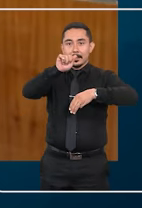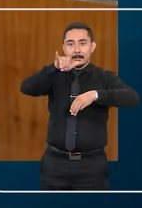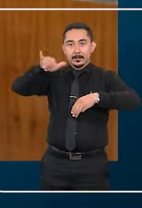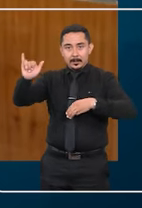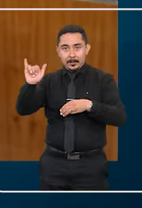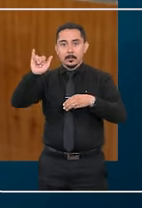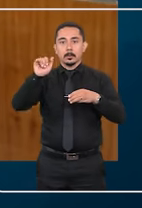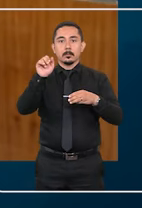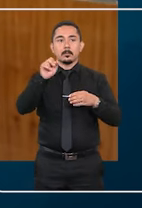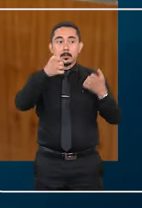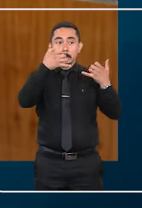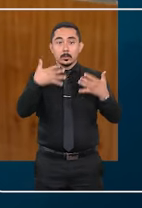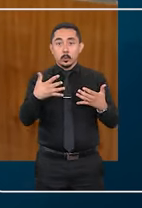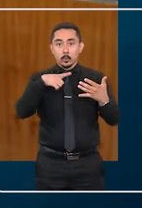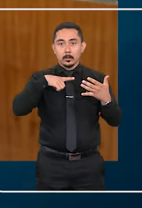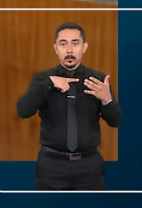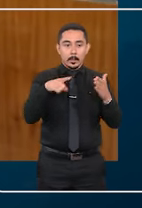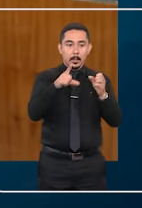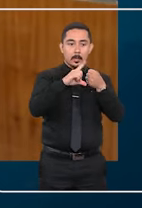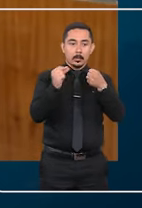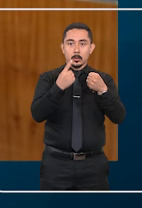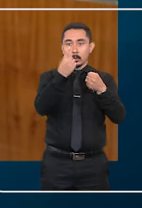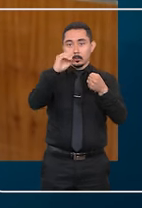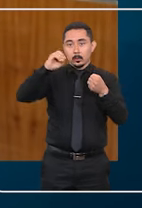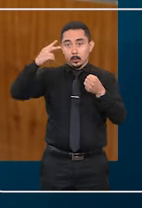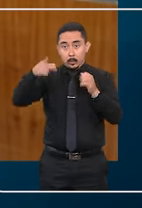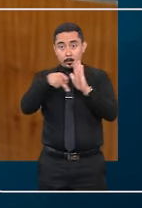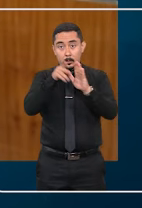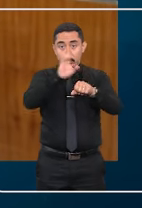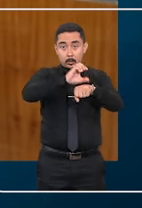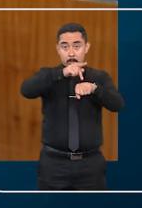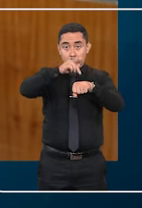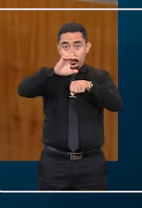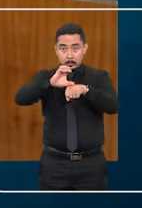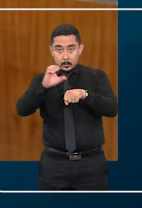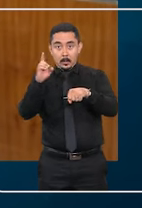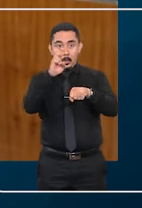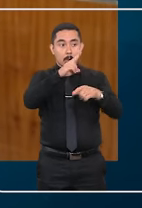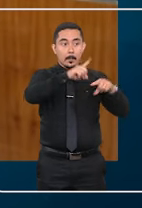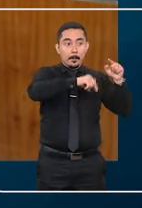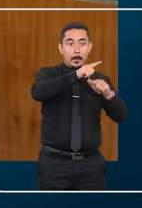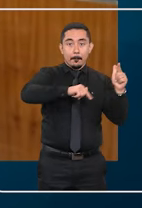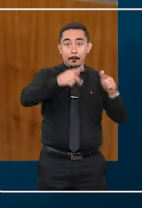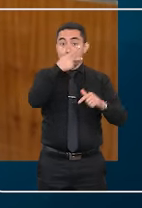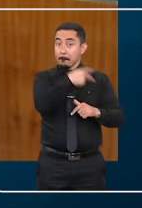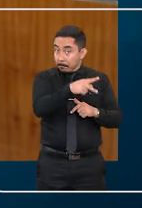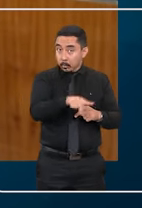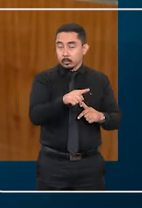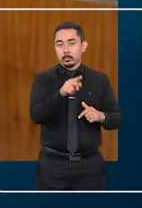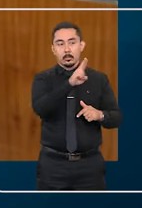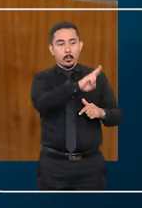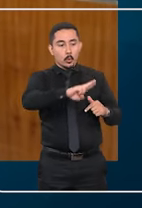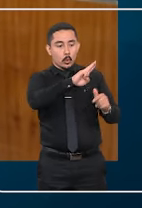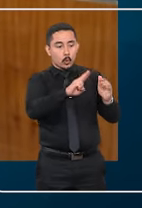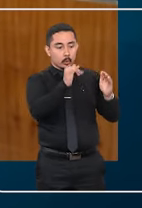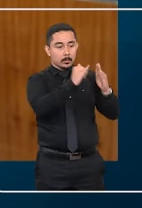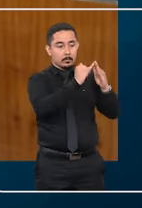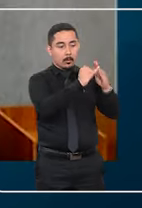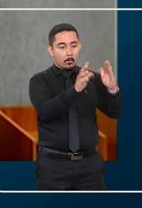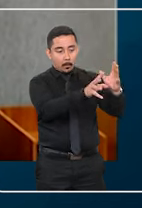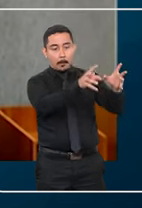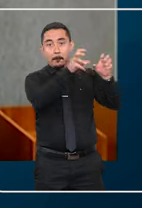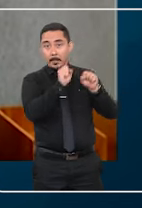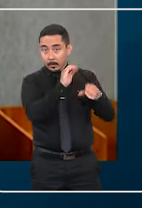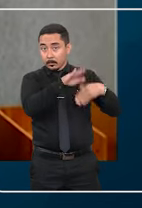caso, explicou que, conforme previsto no artigo 102 do Código Civil, os bens públicos não estão sujeitos a uso capião.